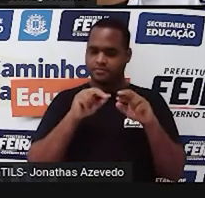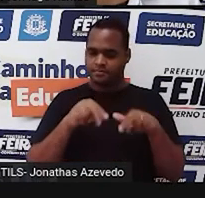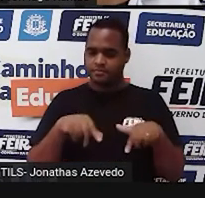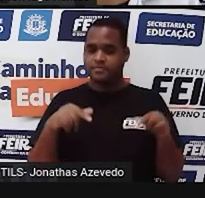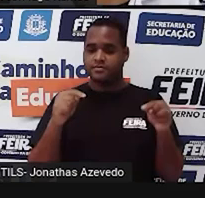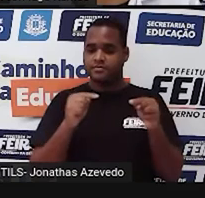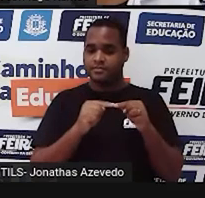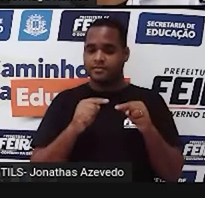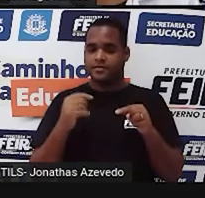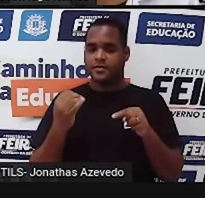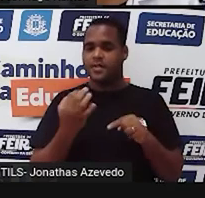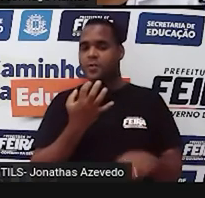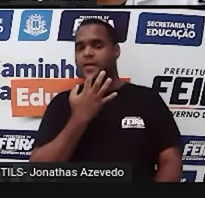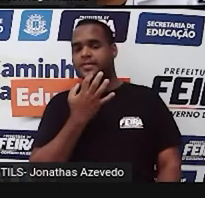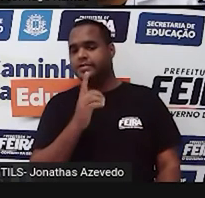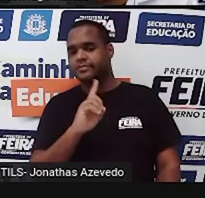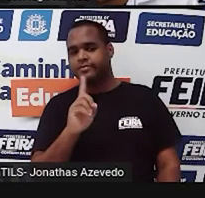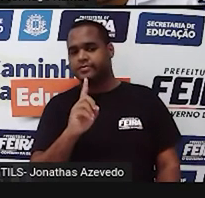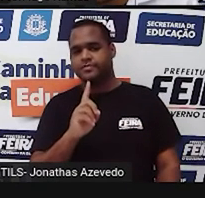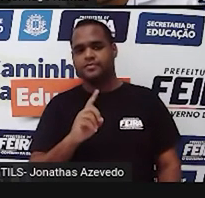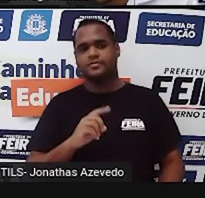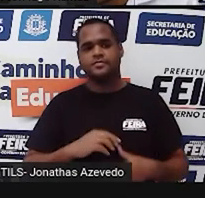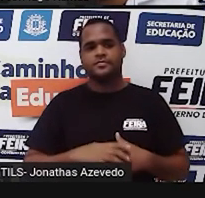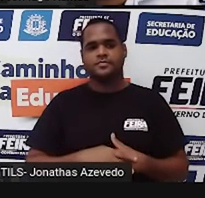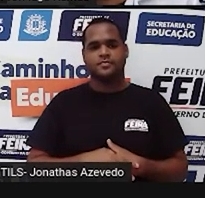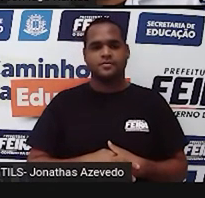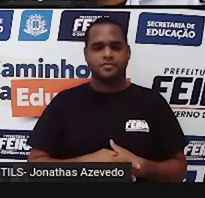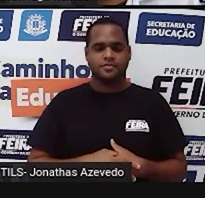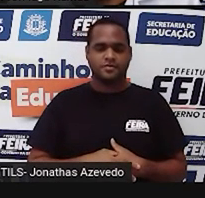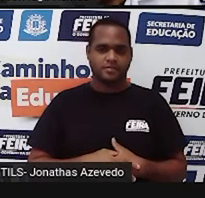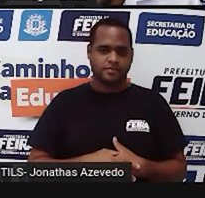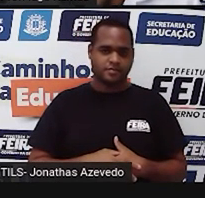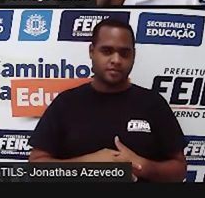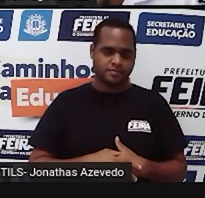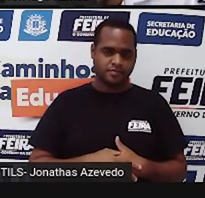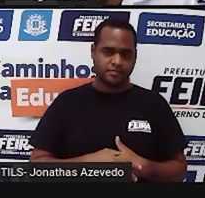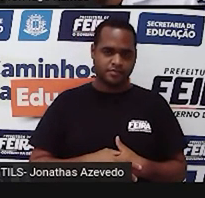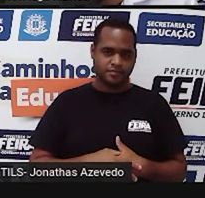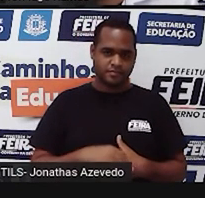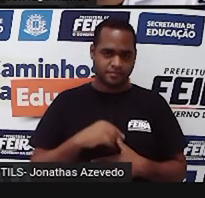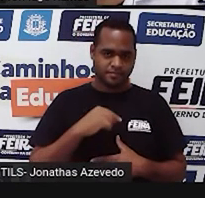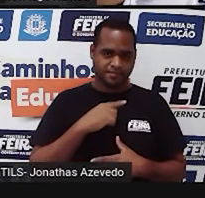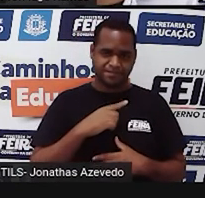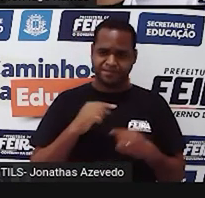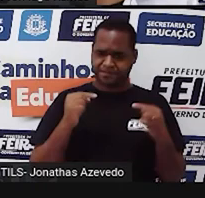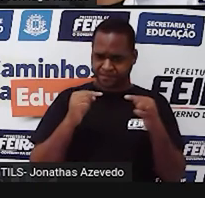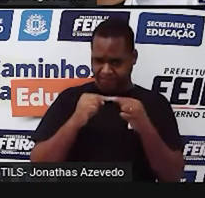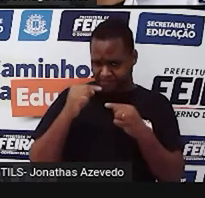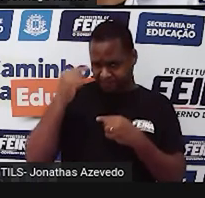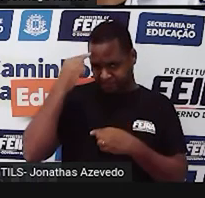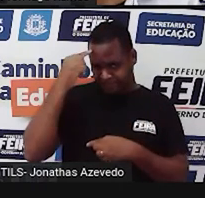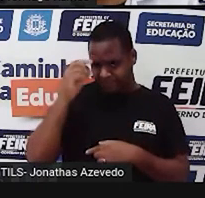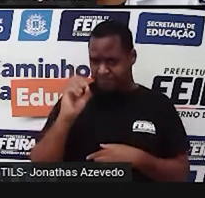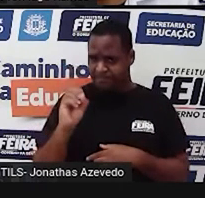desconhecida. E, quando a gente tem